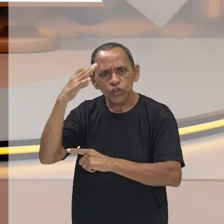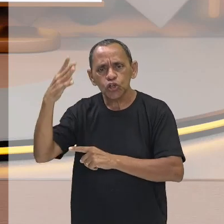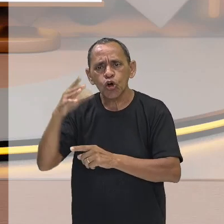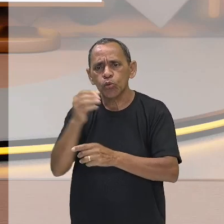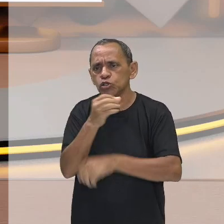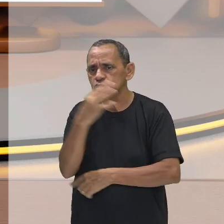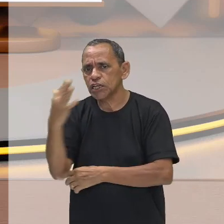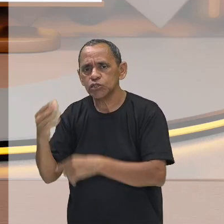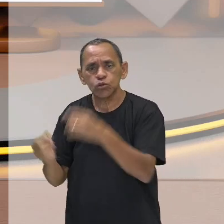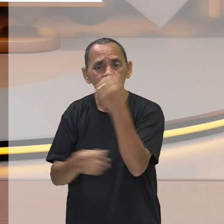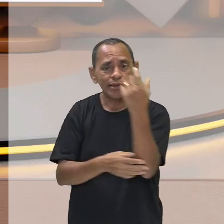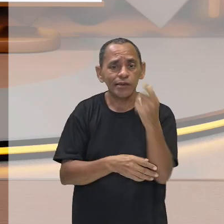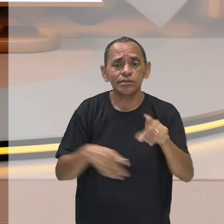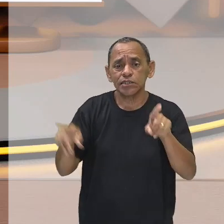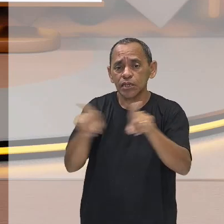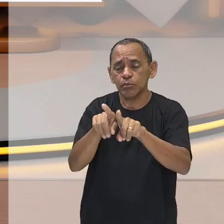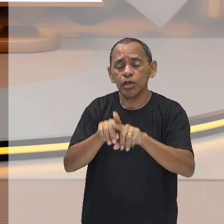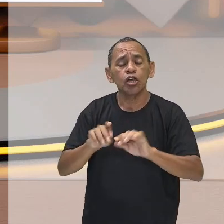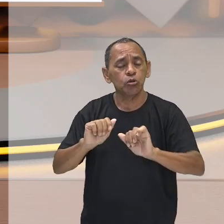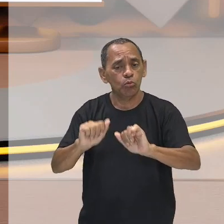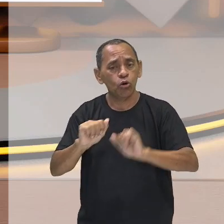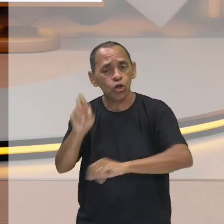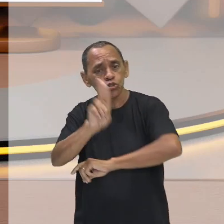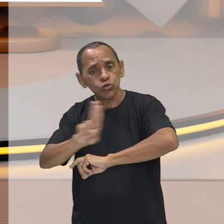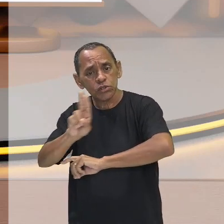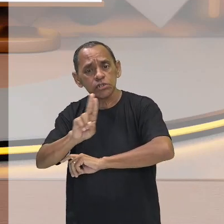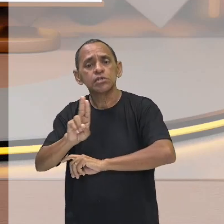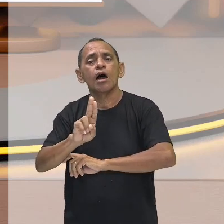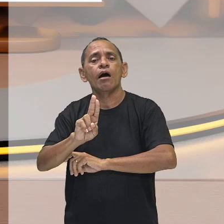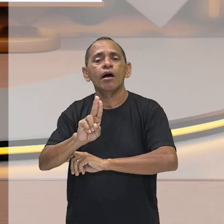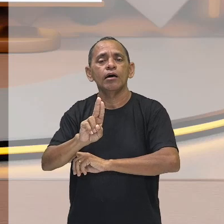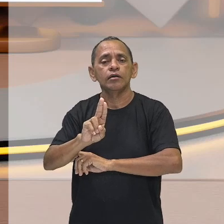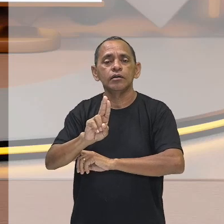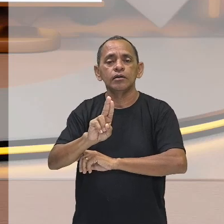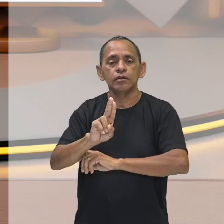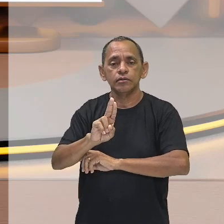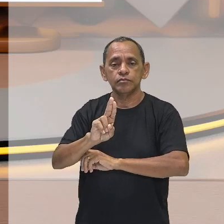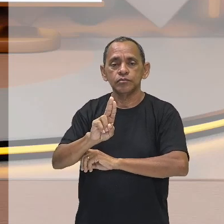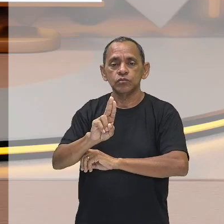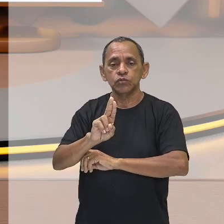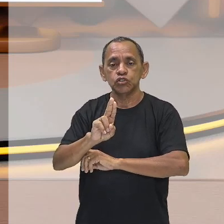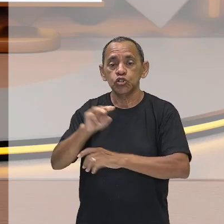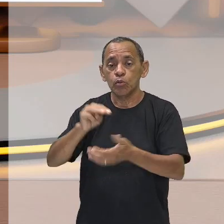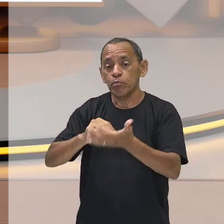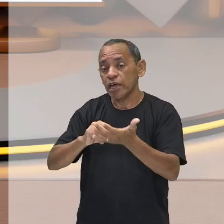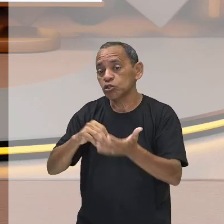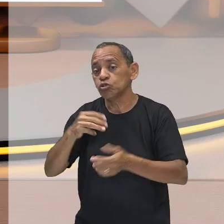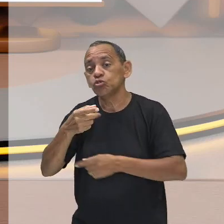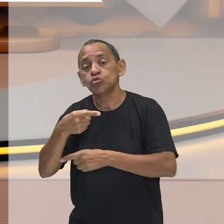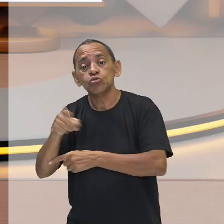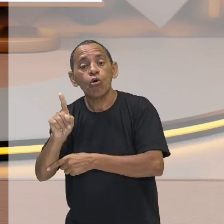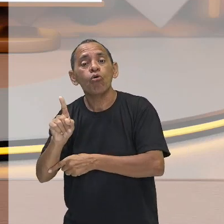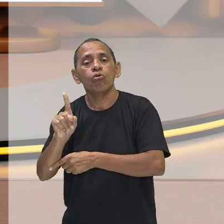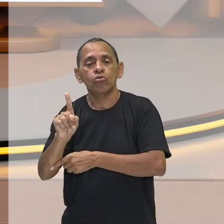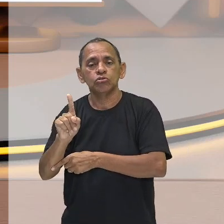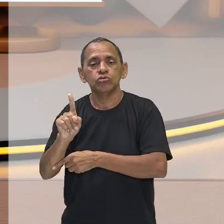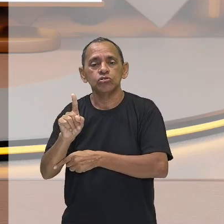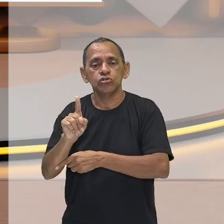também usar de outros métodos, que não são os métodos